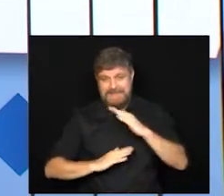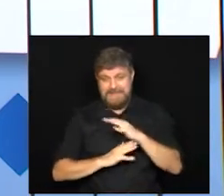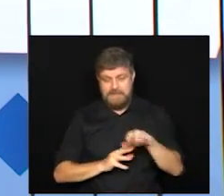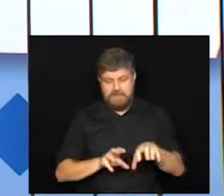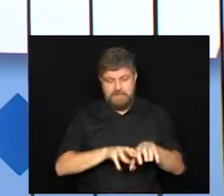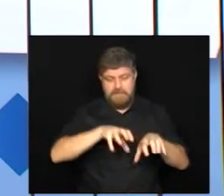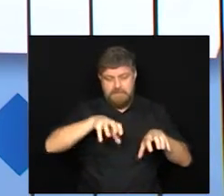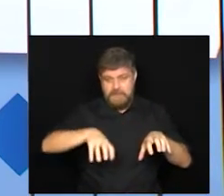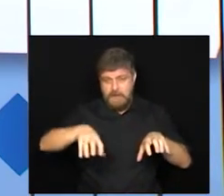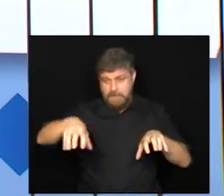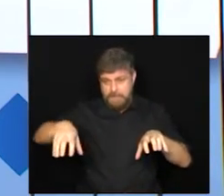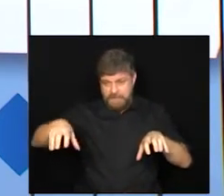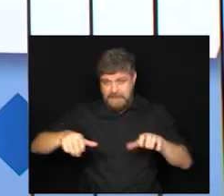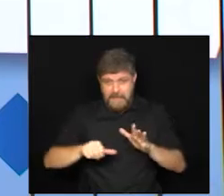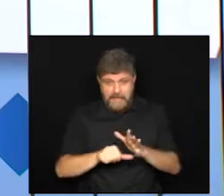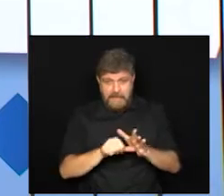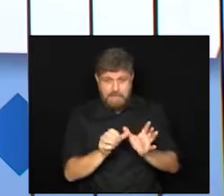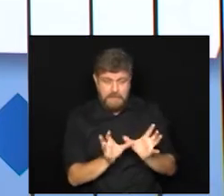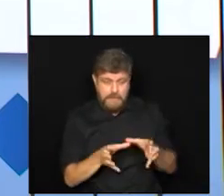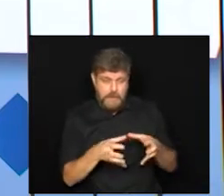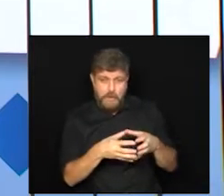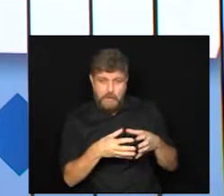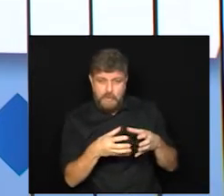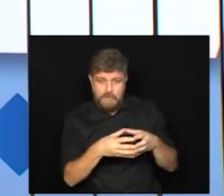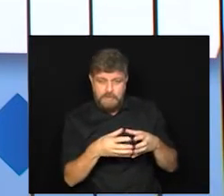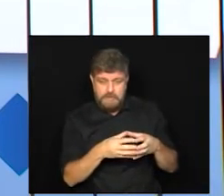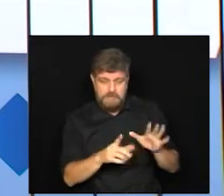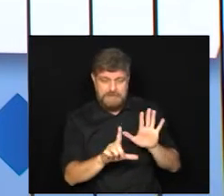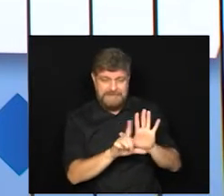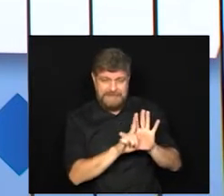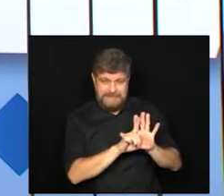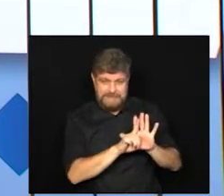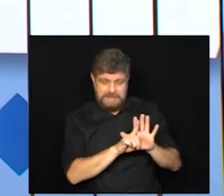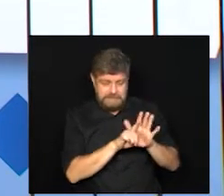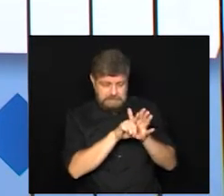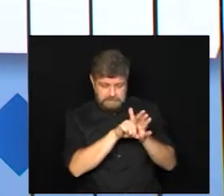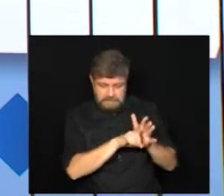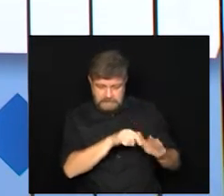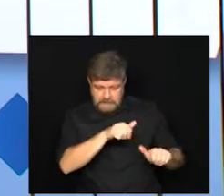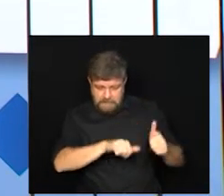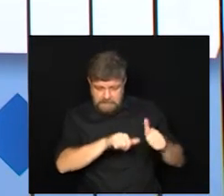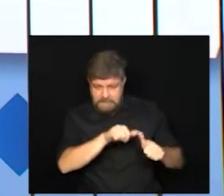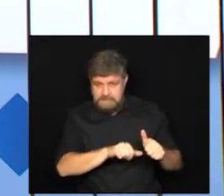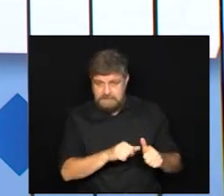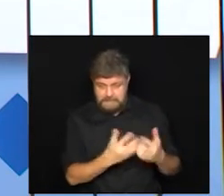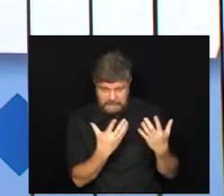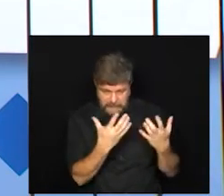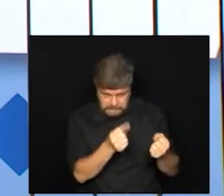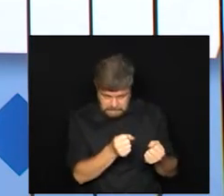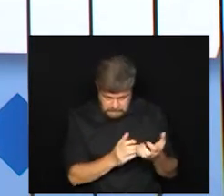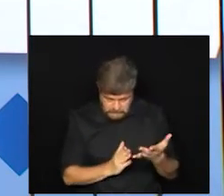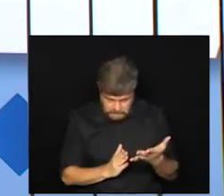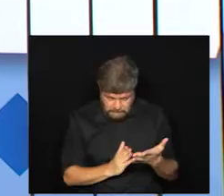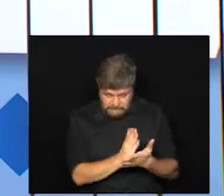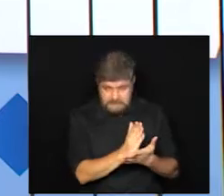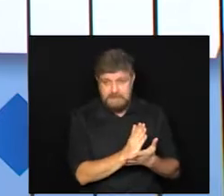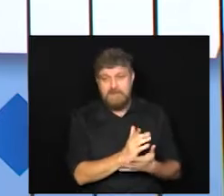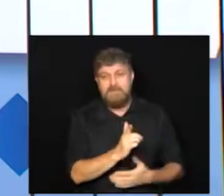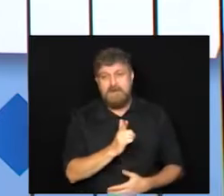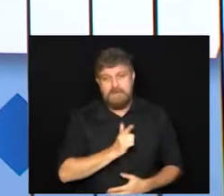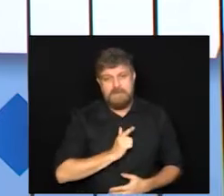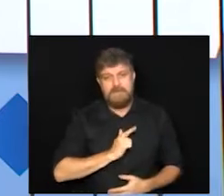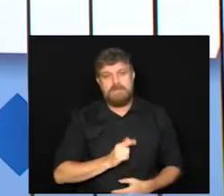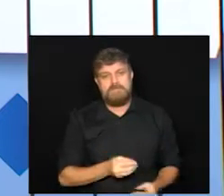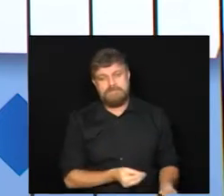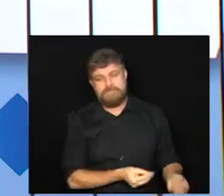campineiro passam primeiramente pela comissão de constituição e legalidade se receberem em parecer favorável são